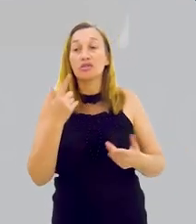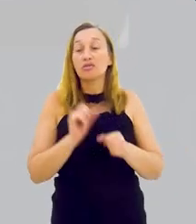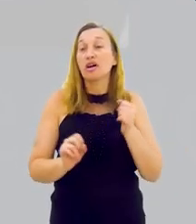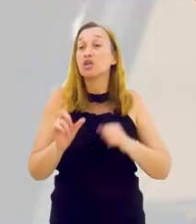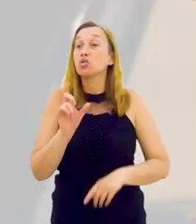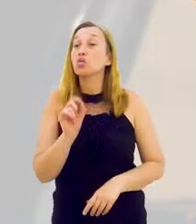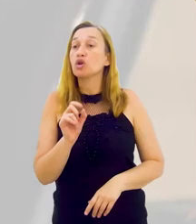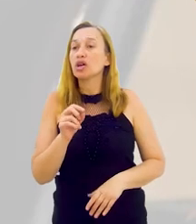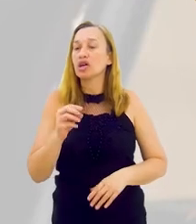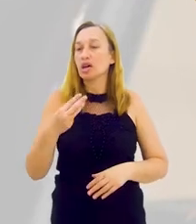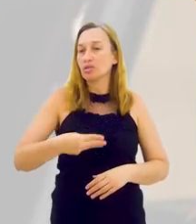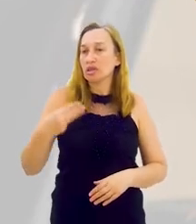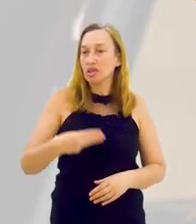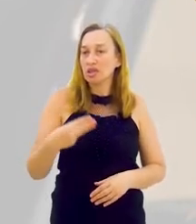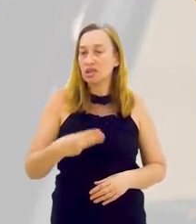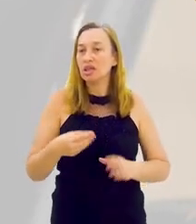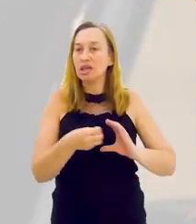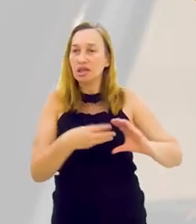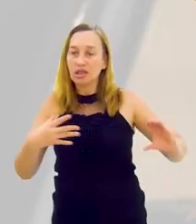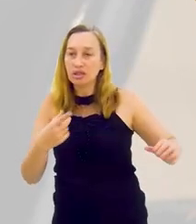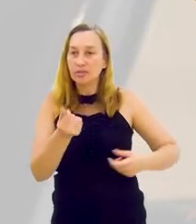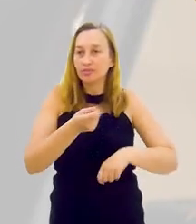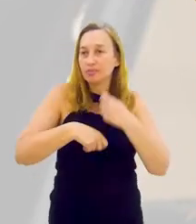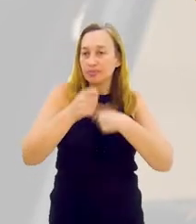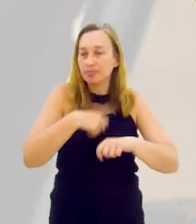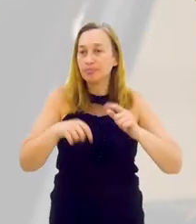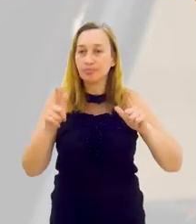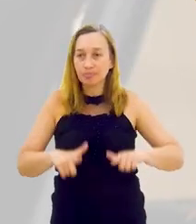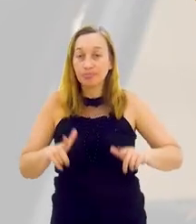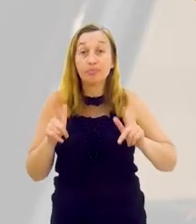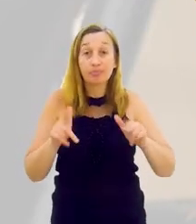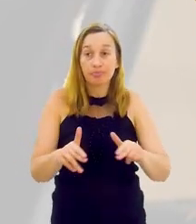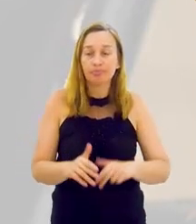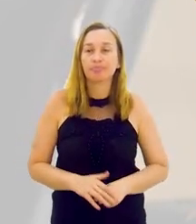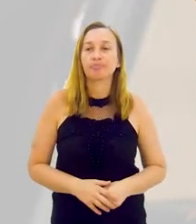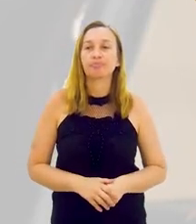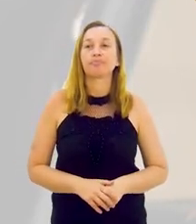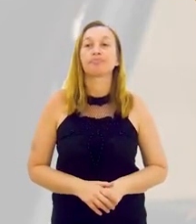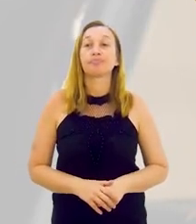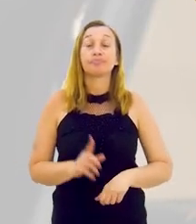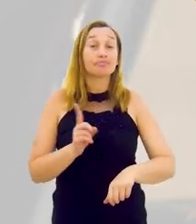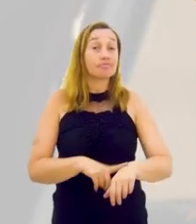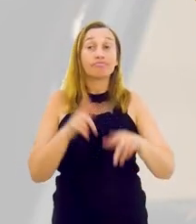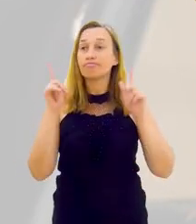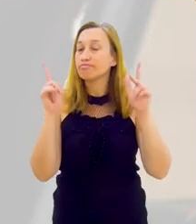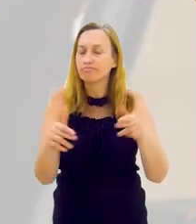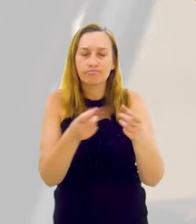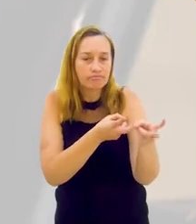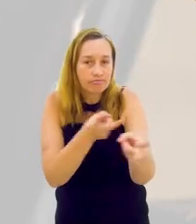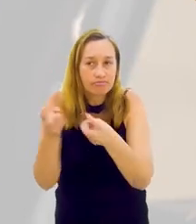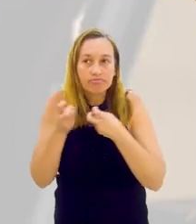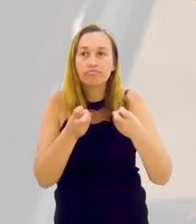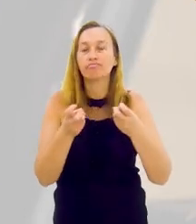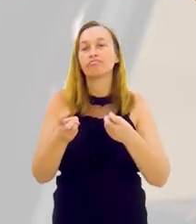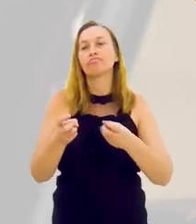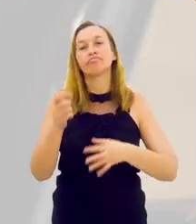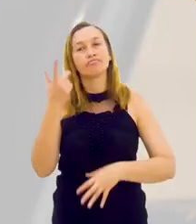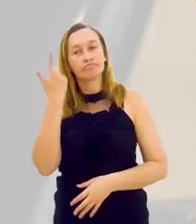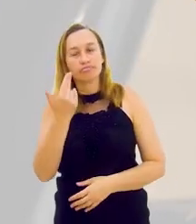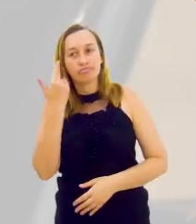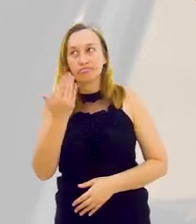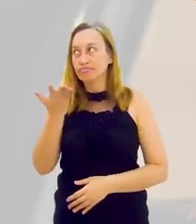roupa, etc. E o setor de transporte. Aí a gente faz o quê? Que é o terceiro passo. análise das características econômicas, sociais e ambientais ao mesmo tempo.